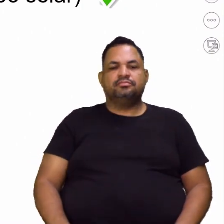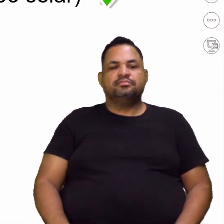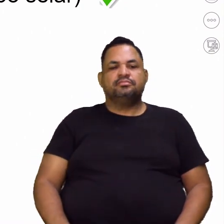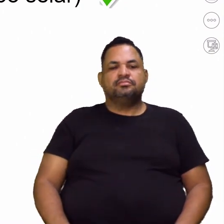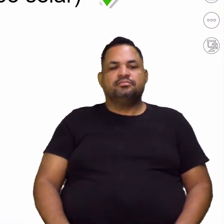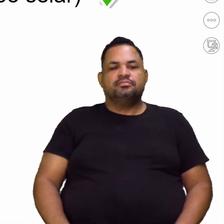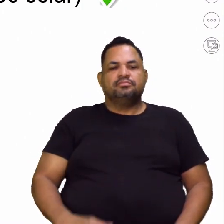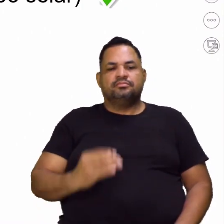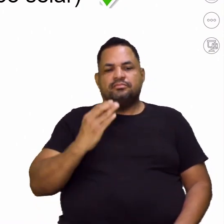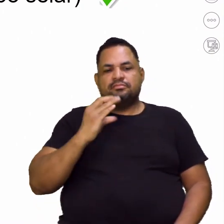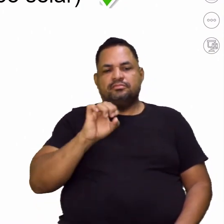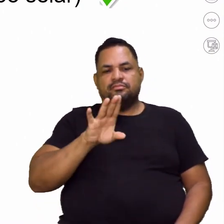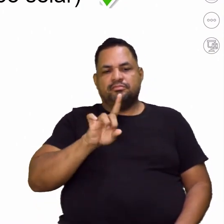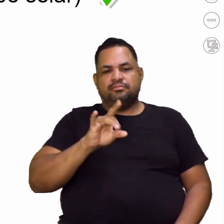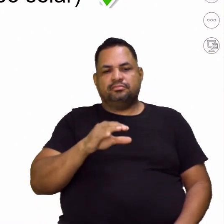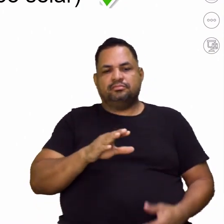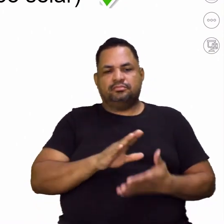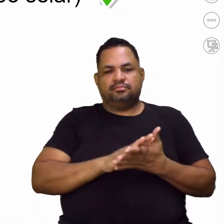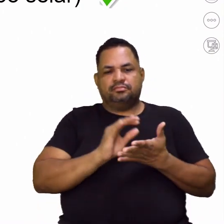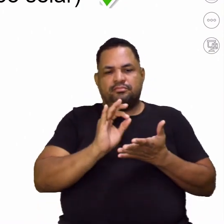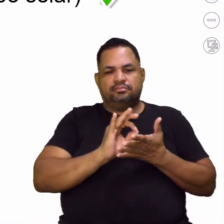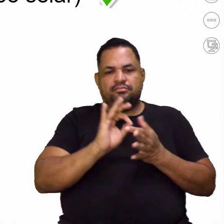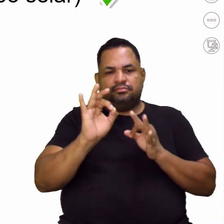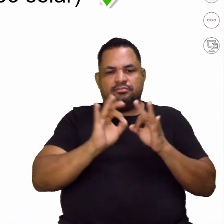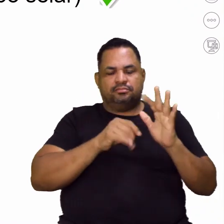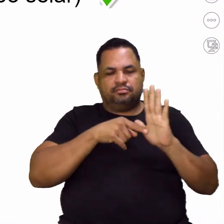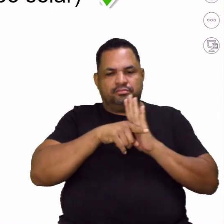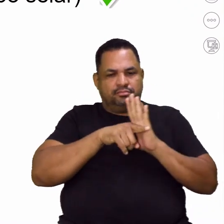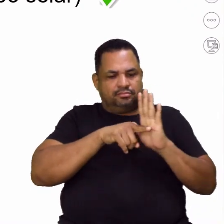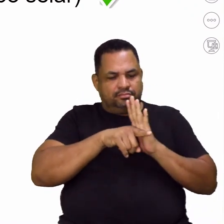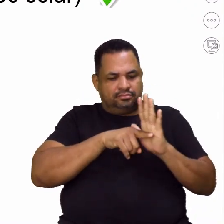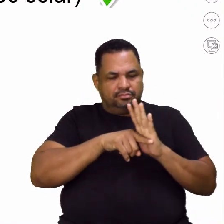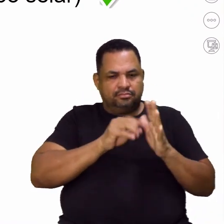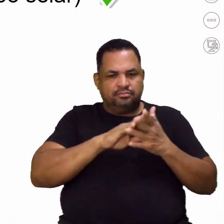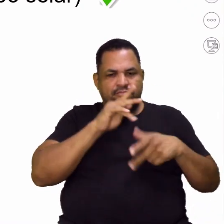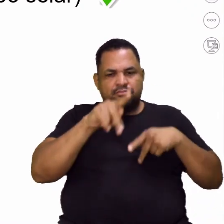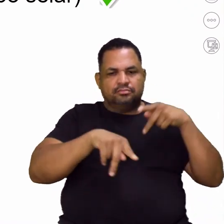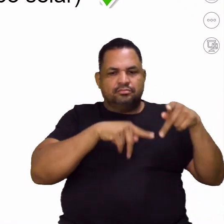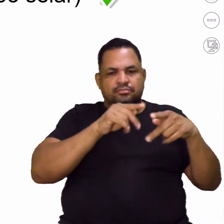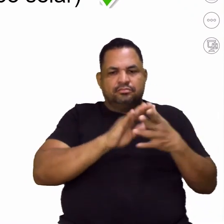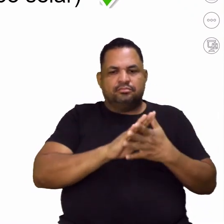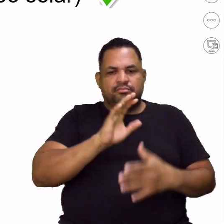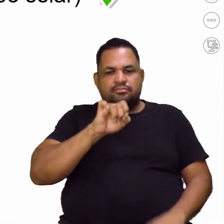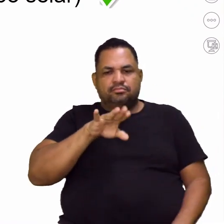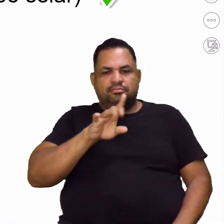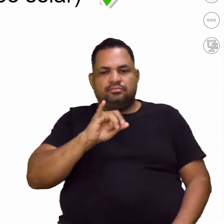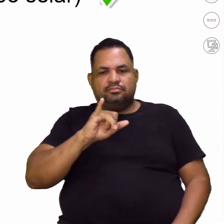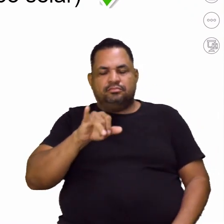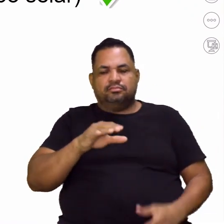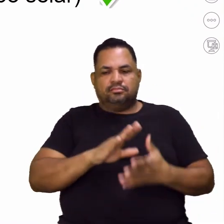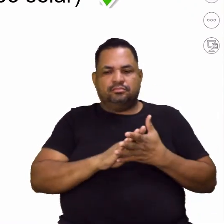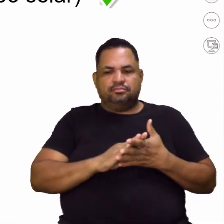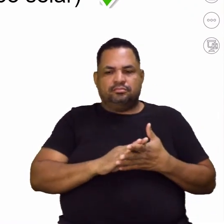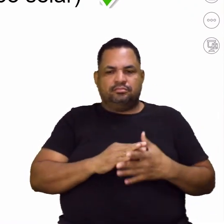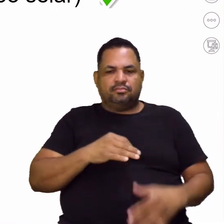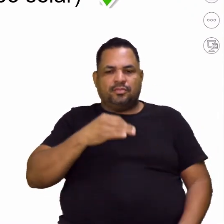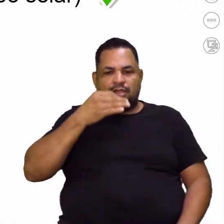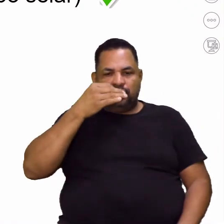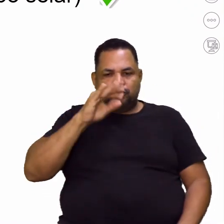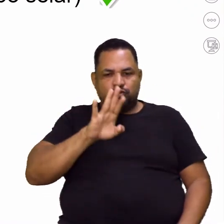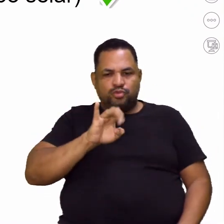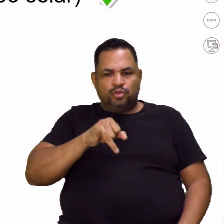senso, ó. De recenseamento. Como é que é? E o senso juízo. Beleza?